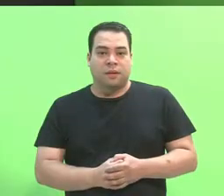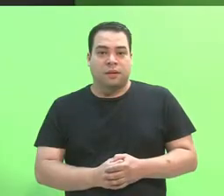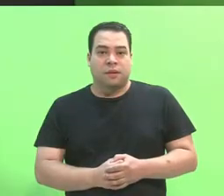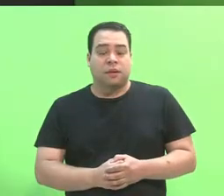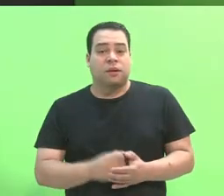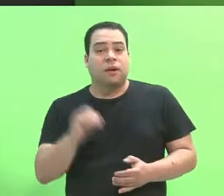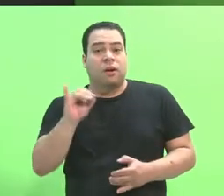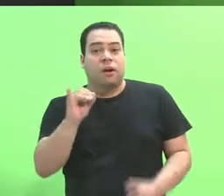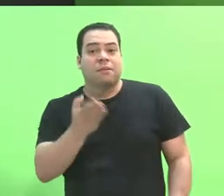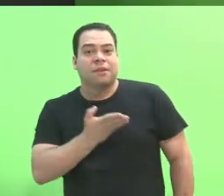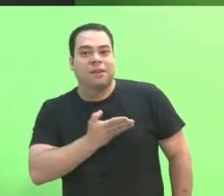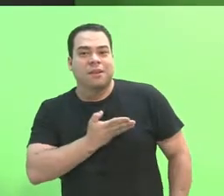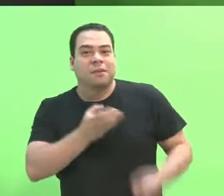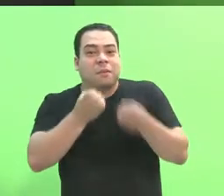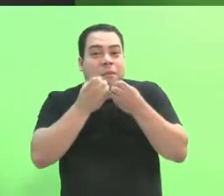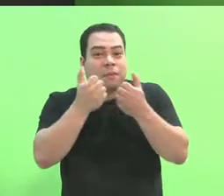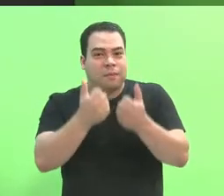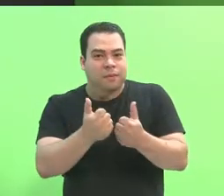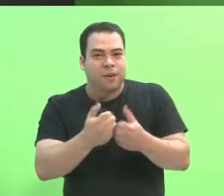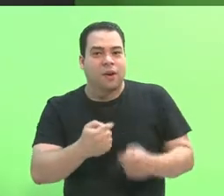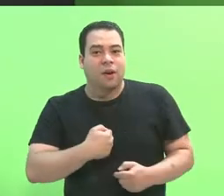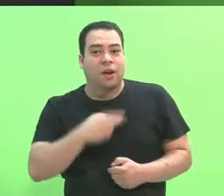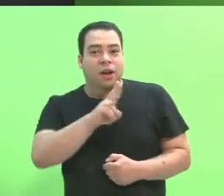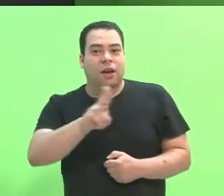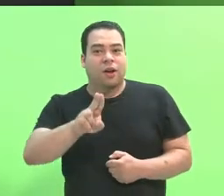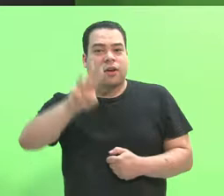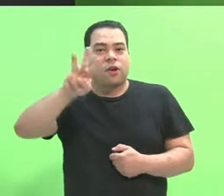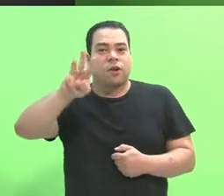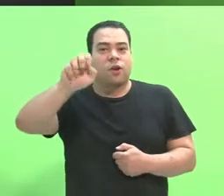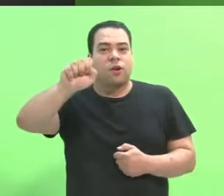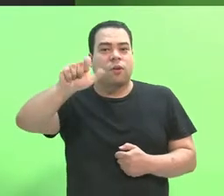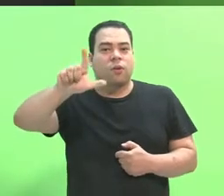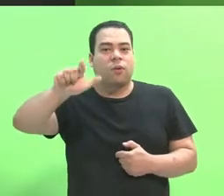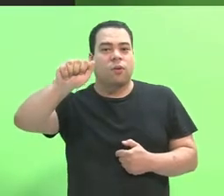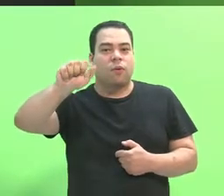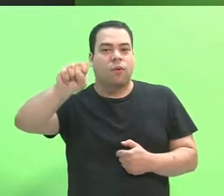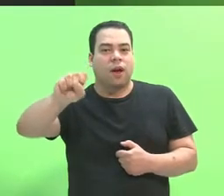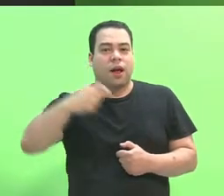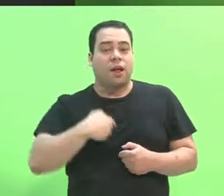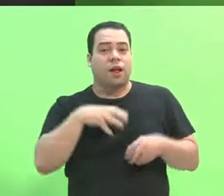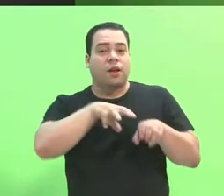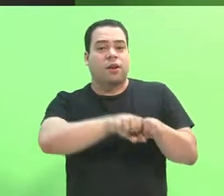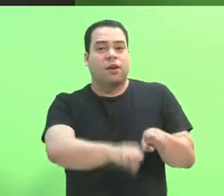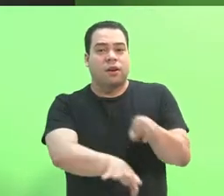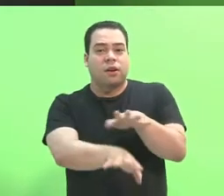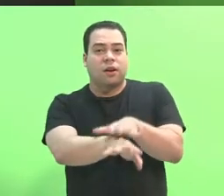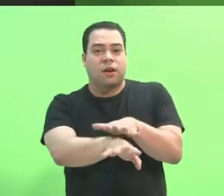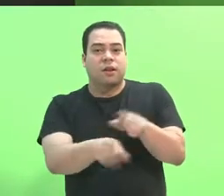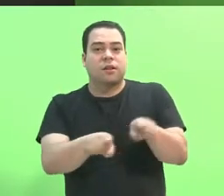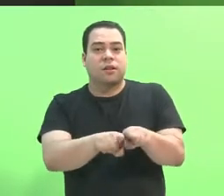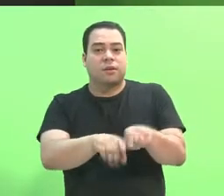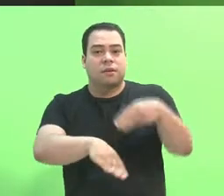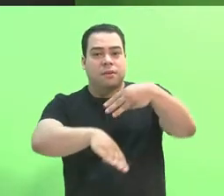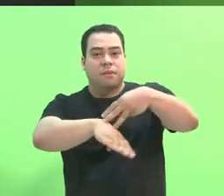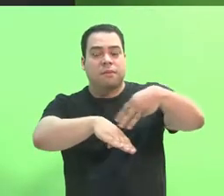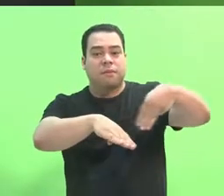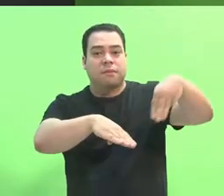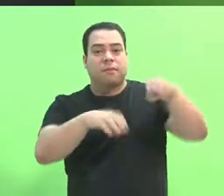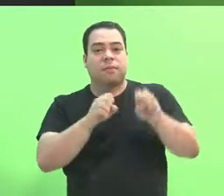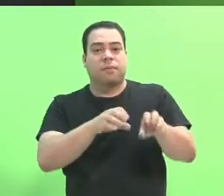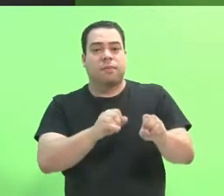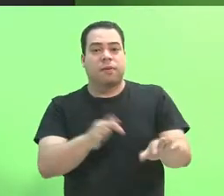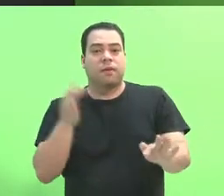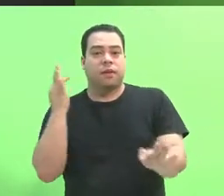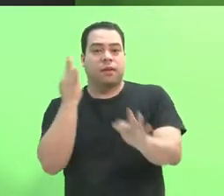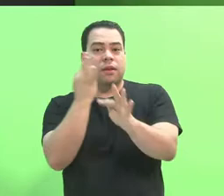Olá, colegas, tudo bem? Meu nome é Oala Jardim, eu sou graduado em Matemática e mestre em Ensino de Física. Eu sou professor